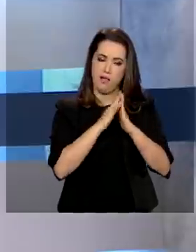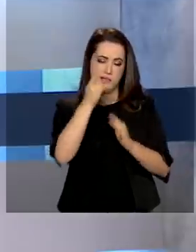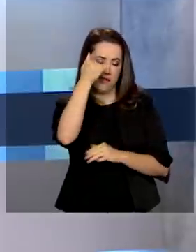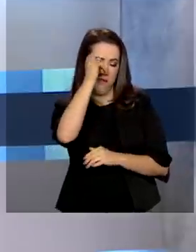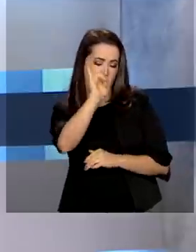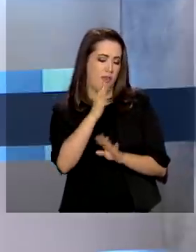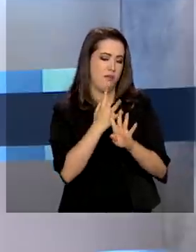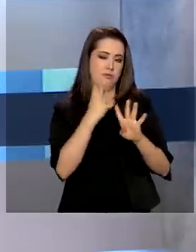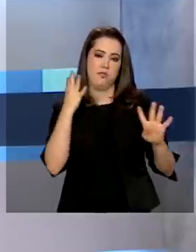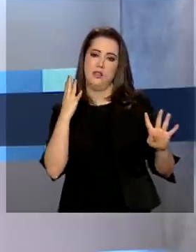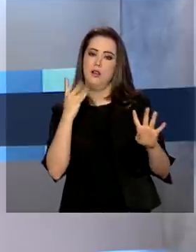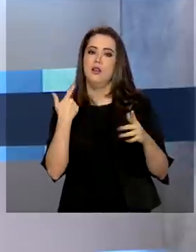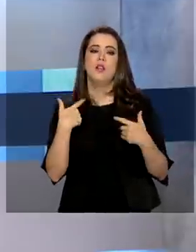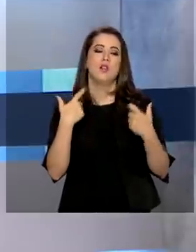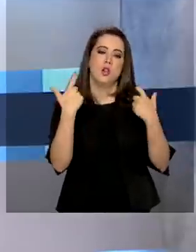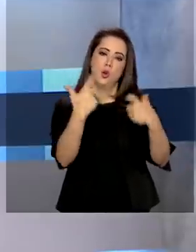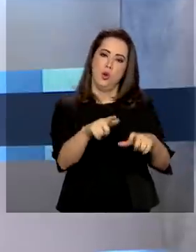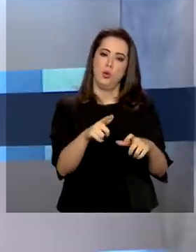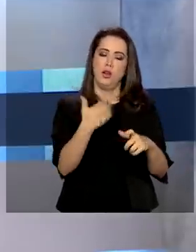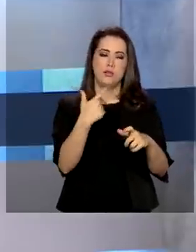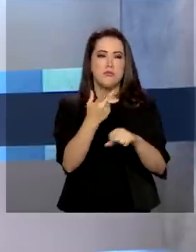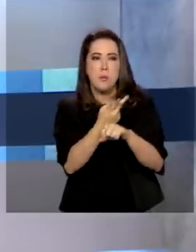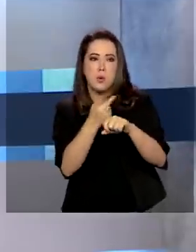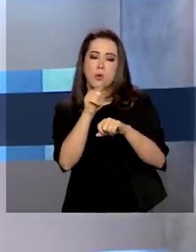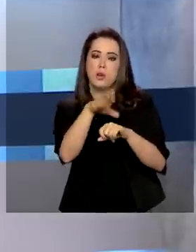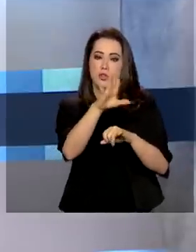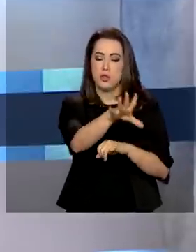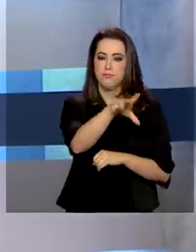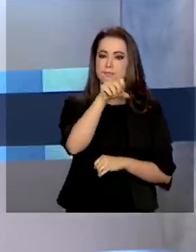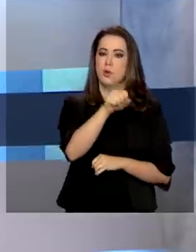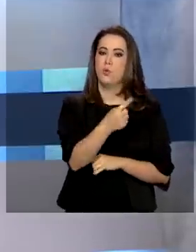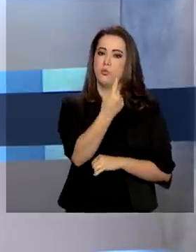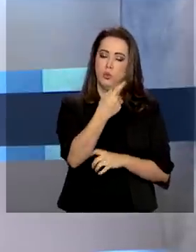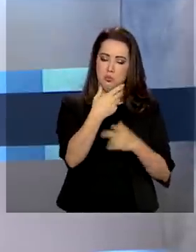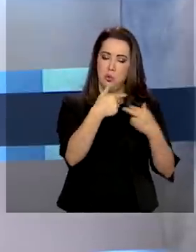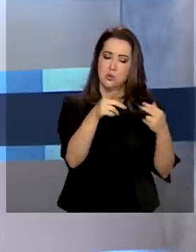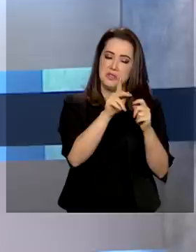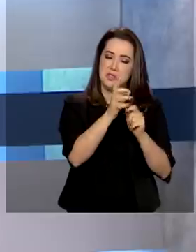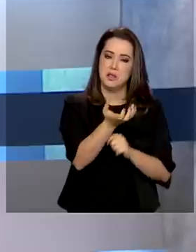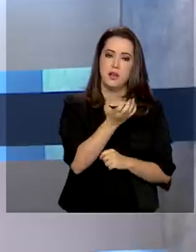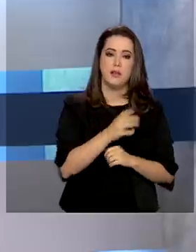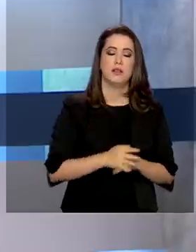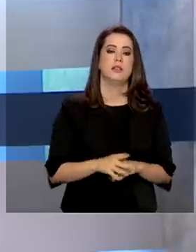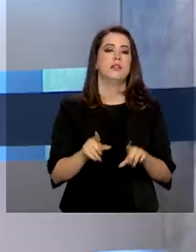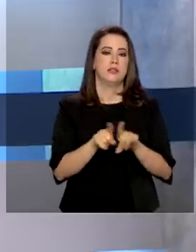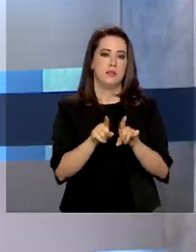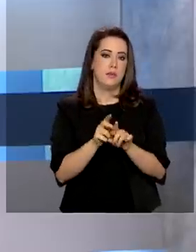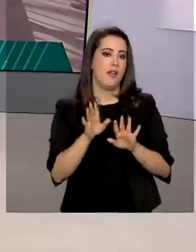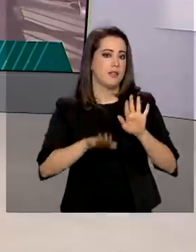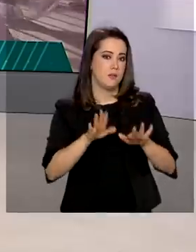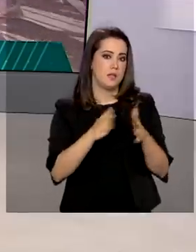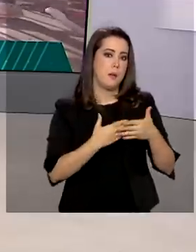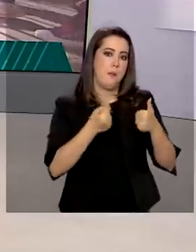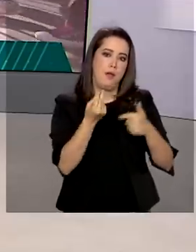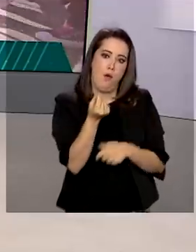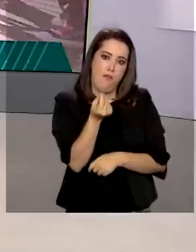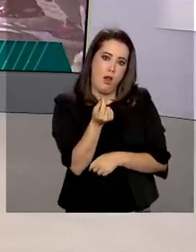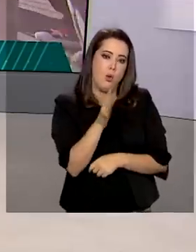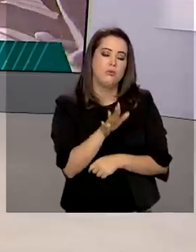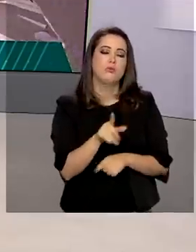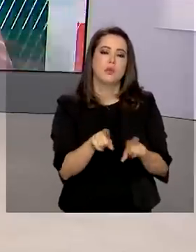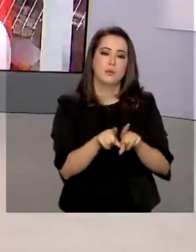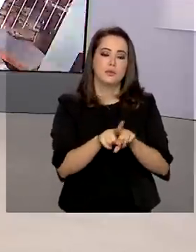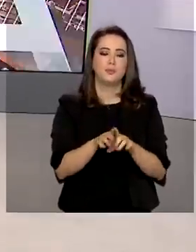evitar filas e ir direto ao produto desejado, o comércio digital, muitas vezes, tem os melhores preços. E essa